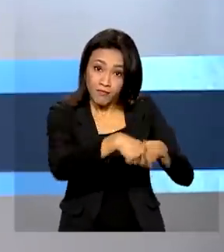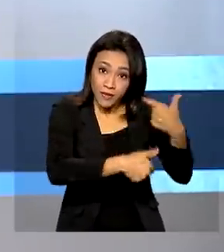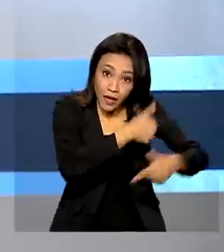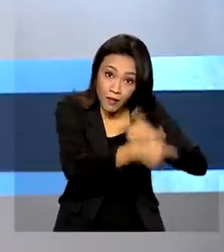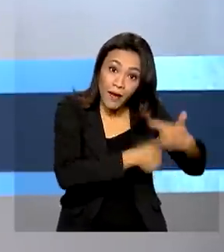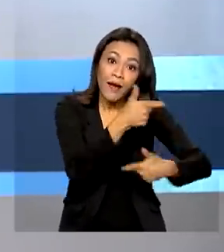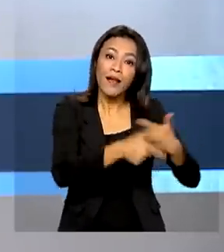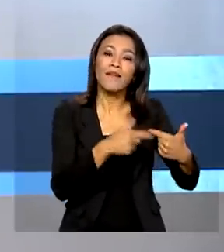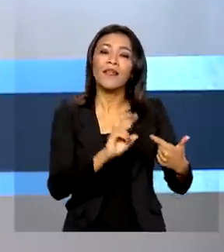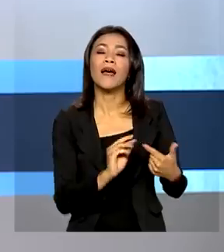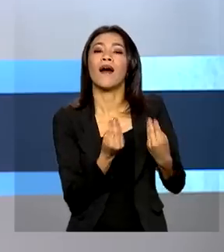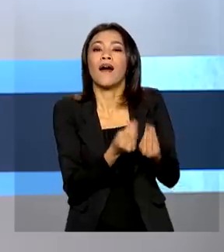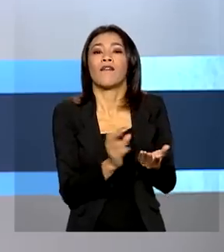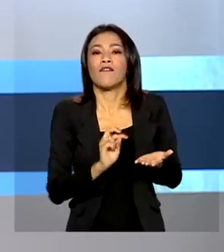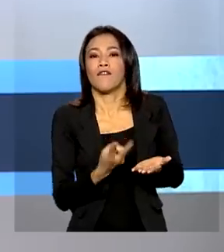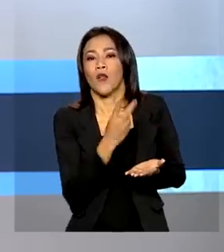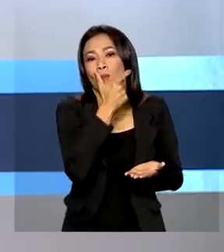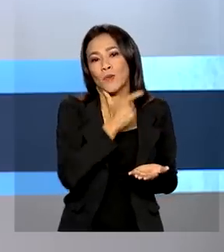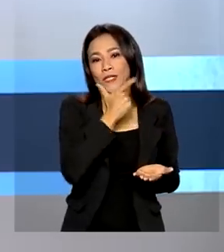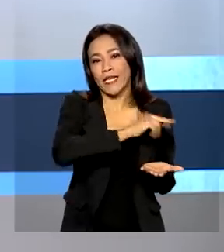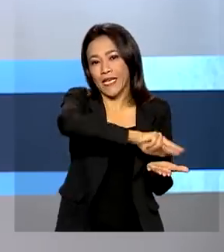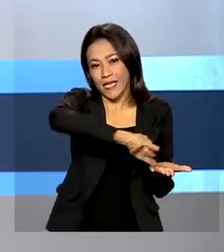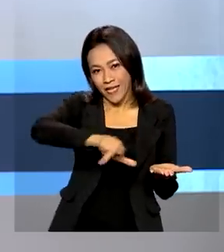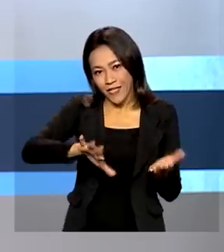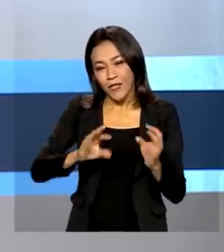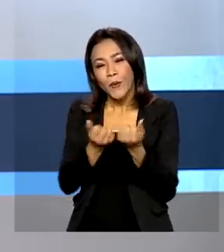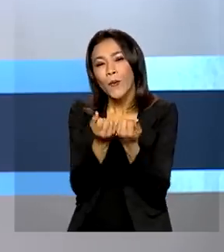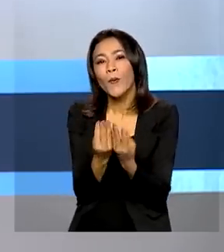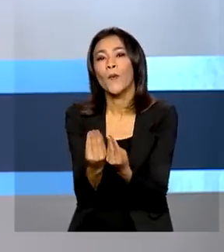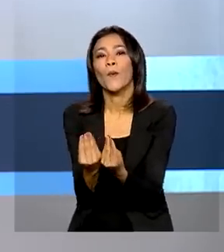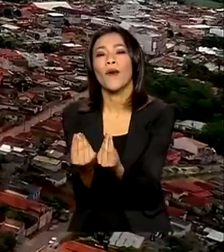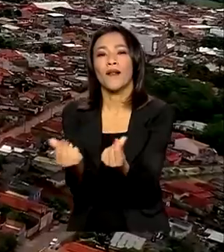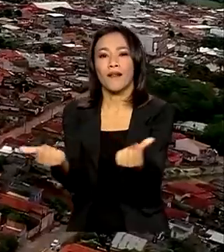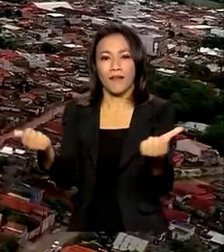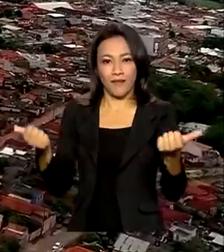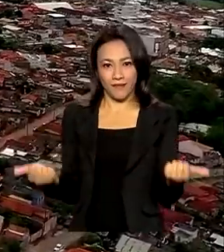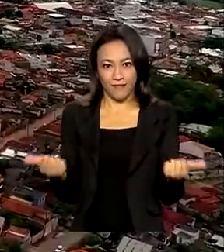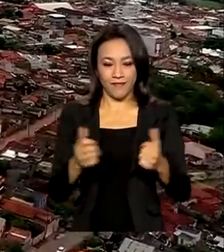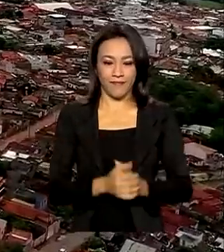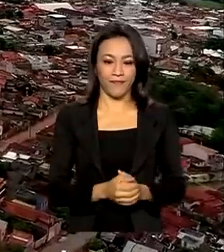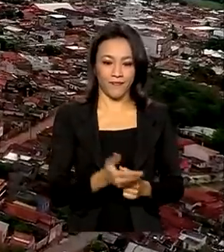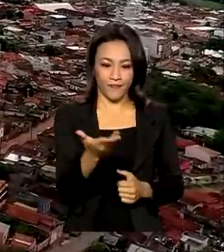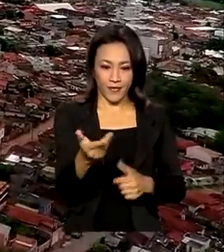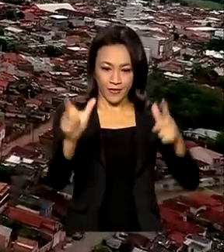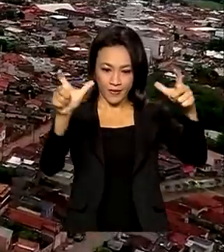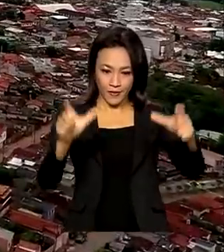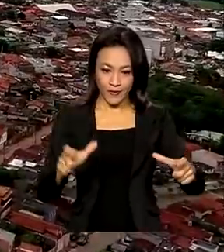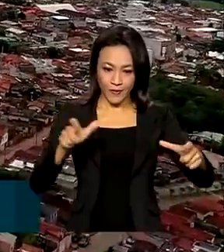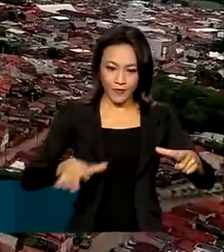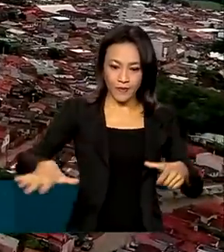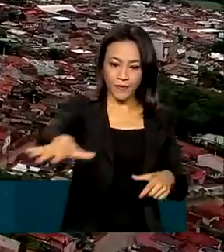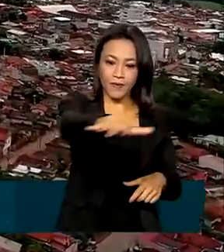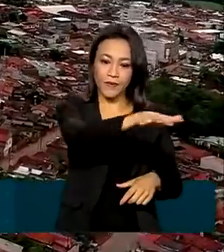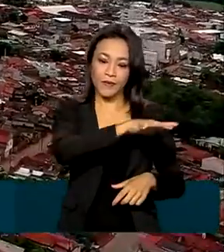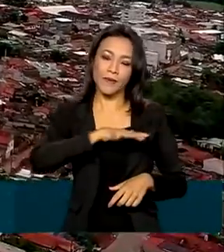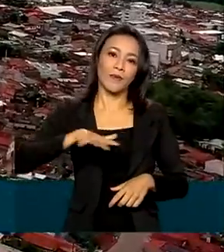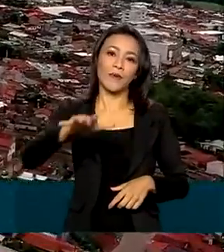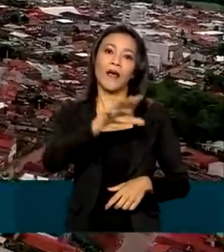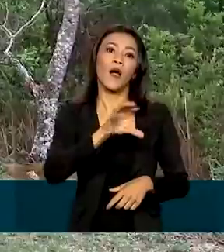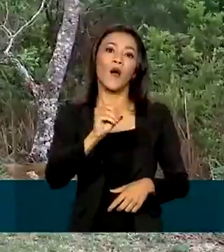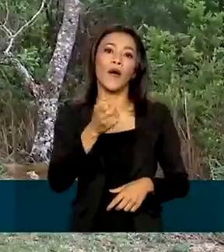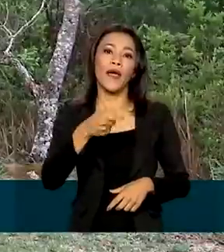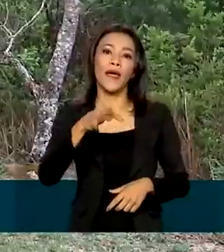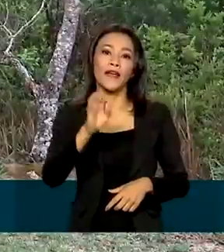valor às mercadorias e garantir qualidade ao consumidor. Em São Roque de Minas, no oeste do estado, um